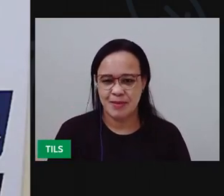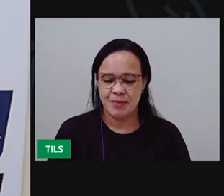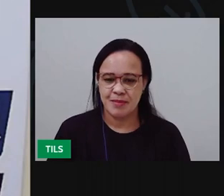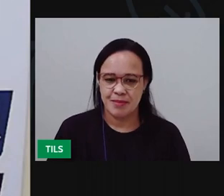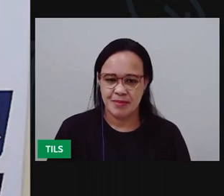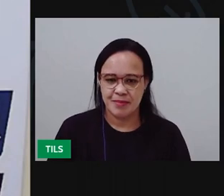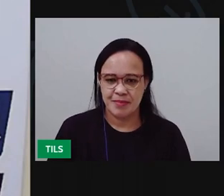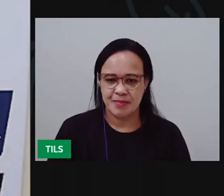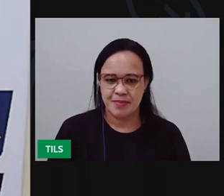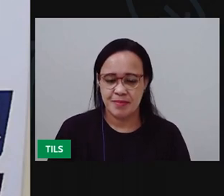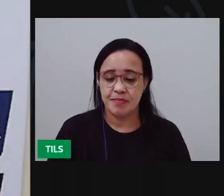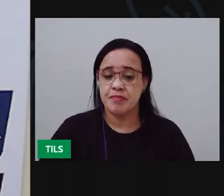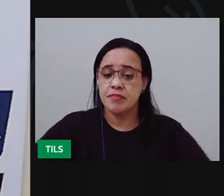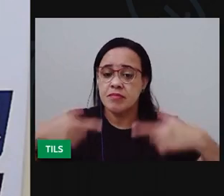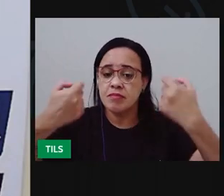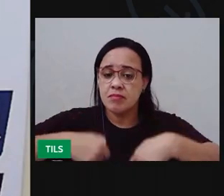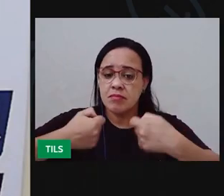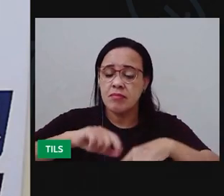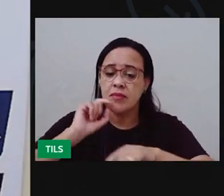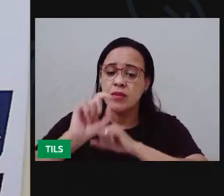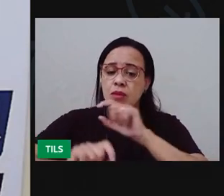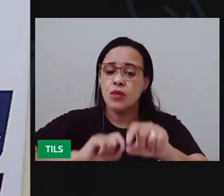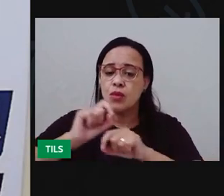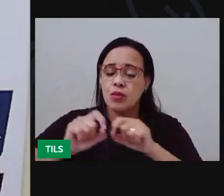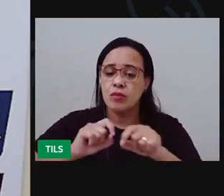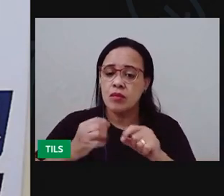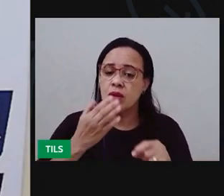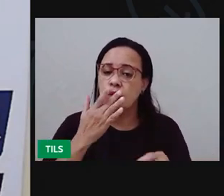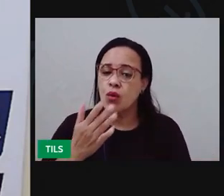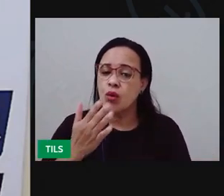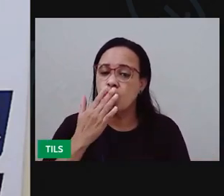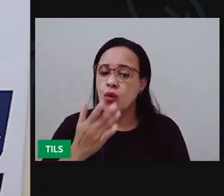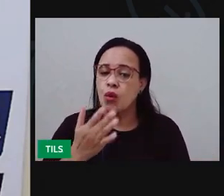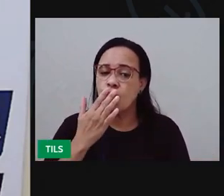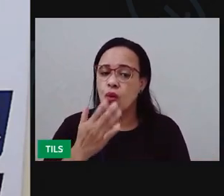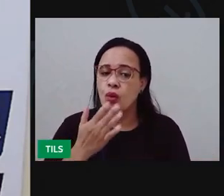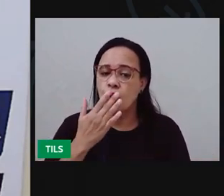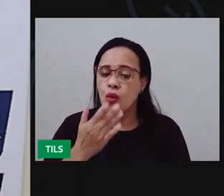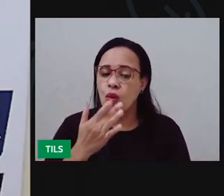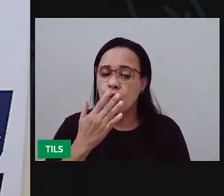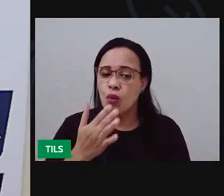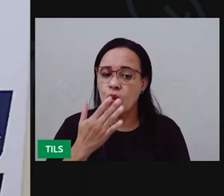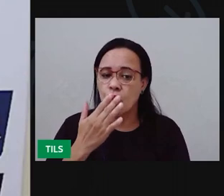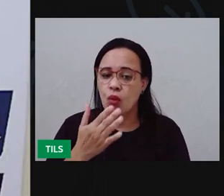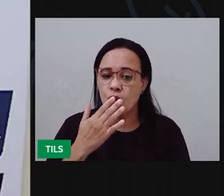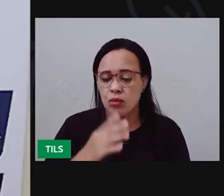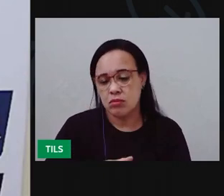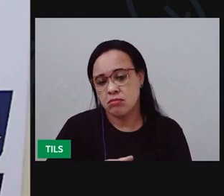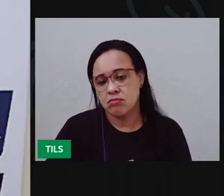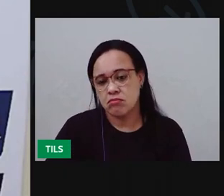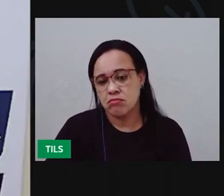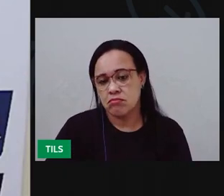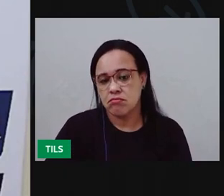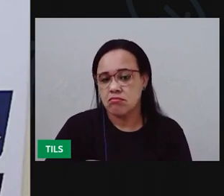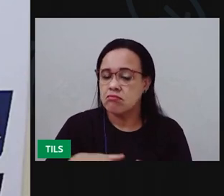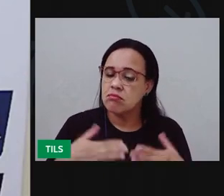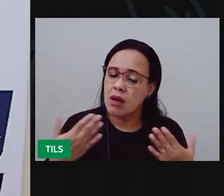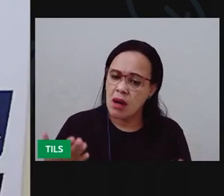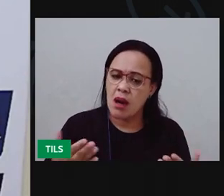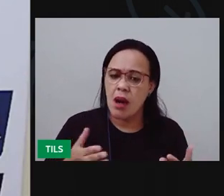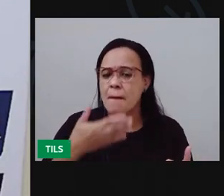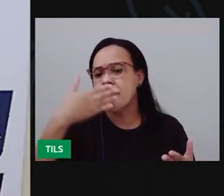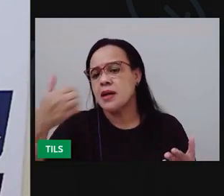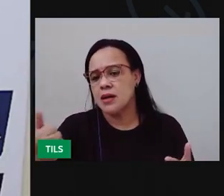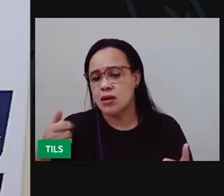Vai precisar de uma tinta, de preferência que seja uma tinta preta,